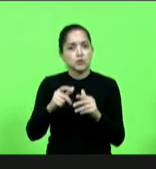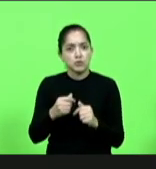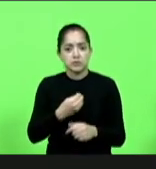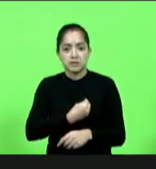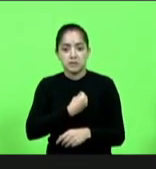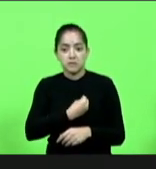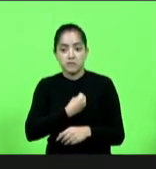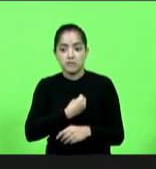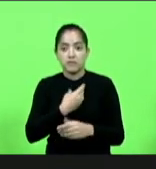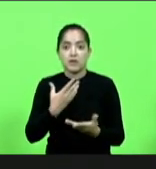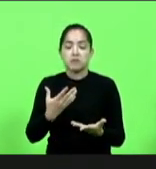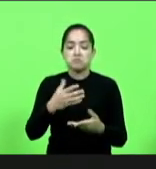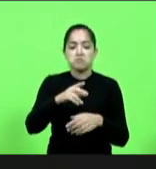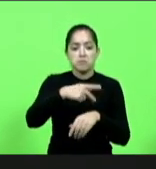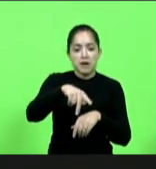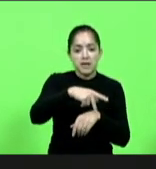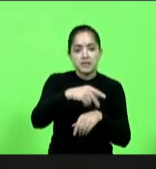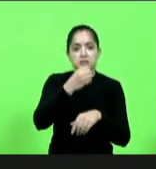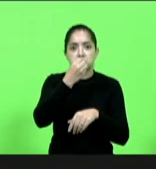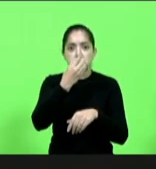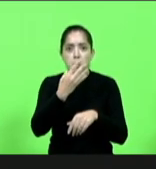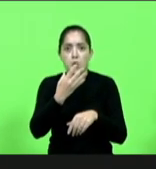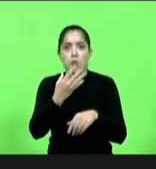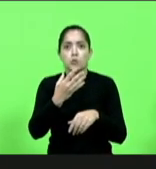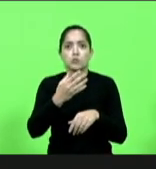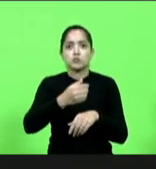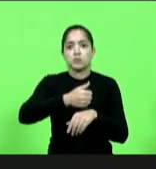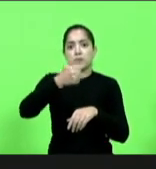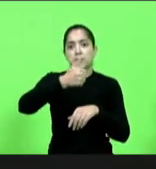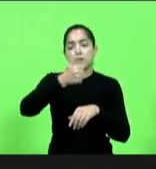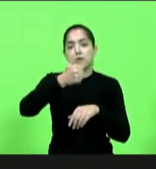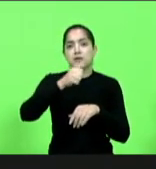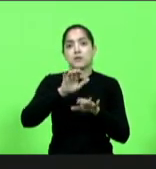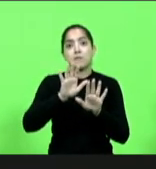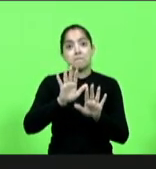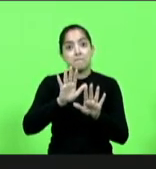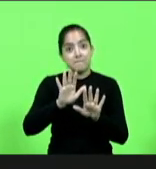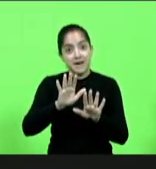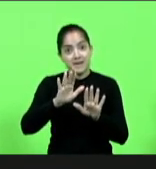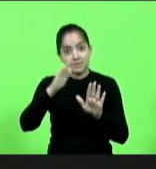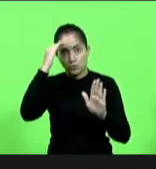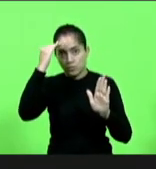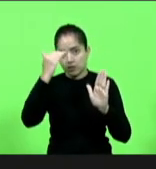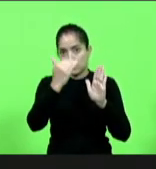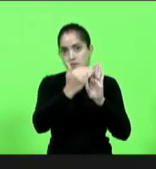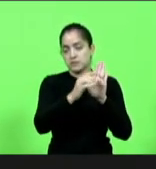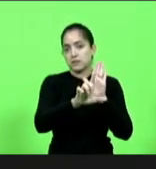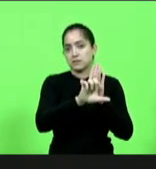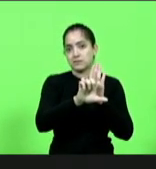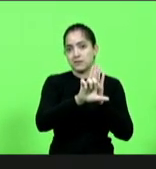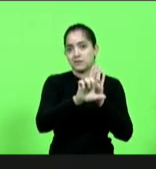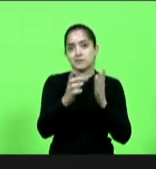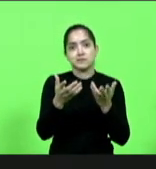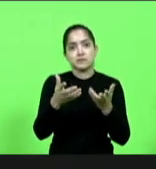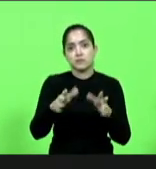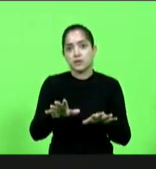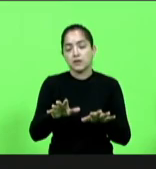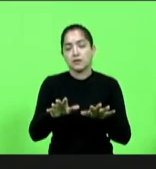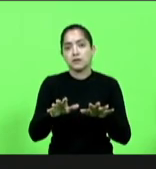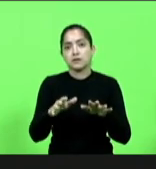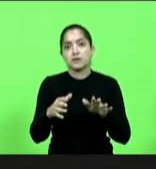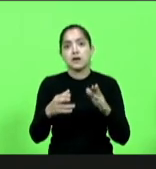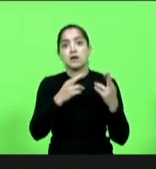mundo todo mundo quer viver num país de primeiro mundo mas não quer adotar as leis de um país de primeiro mundo não quer adotar as